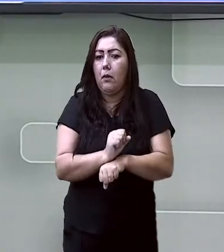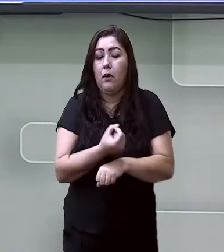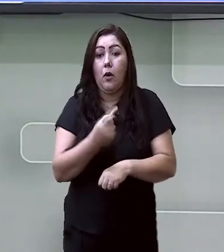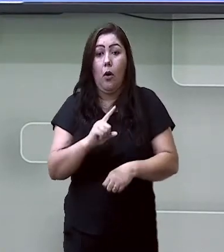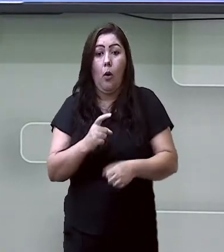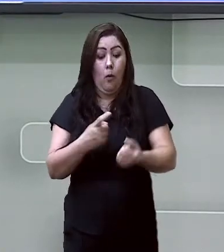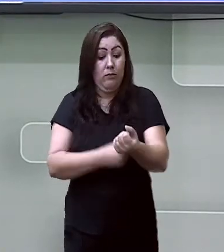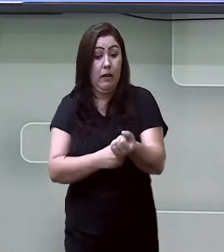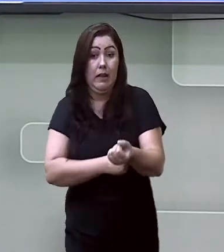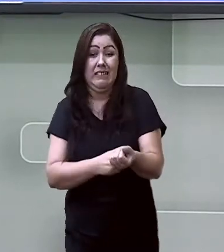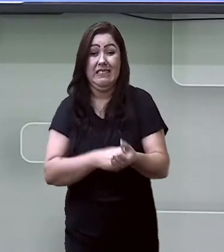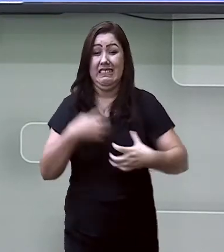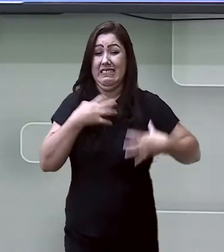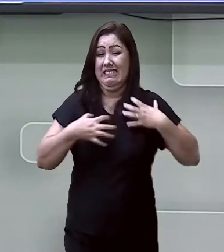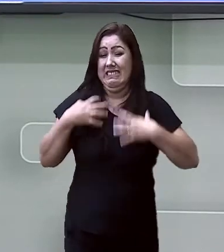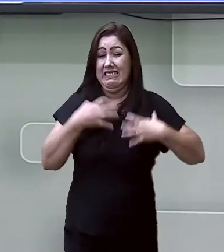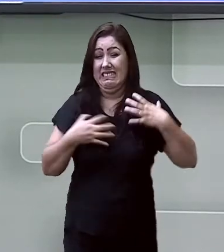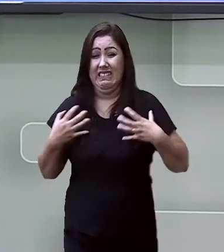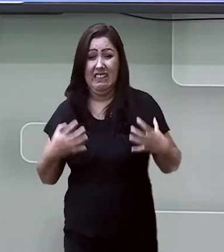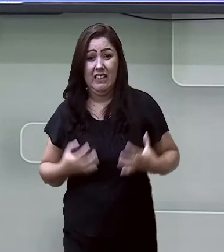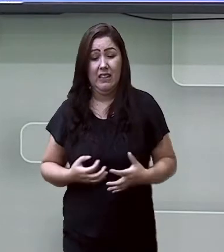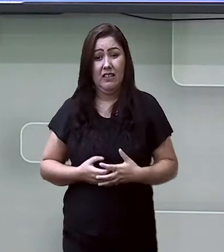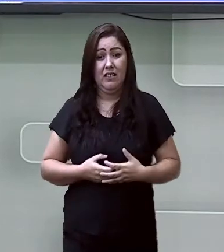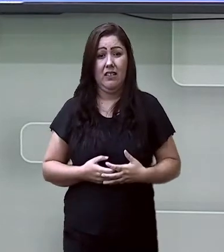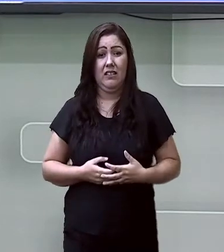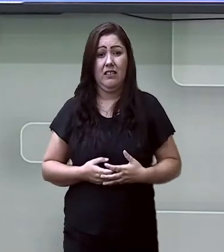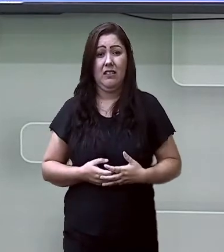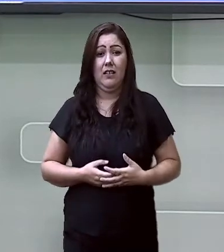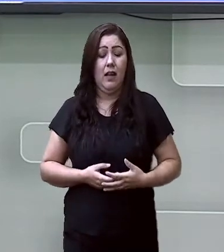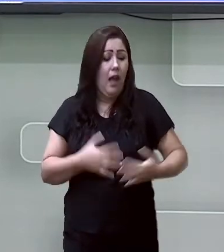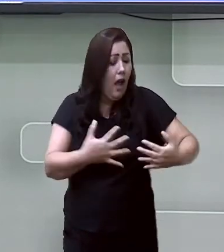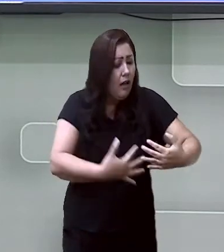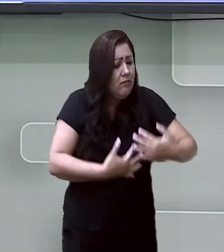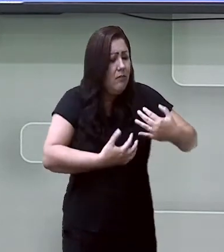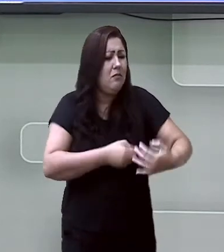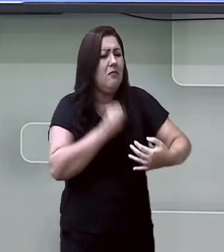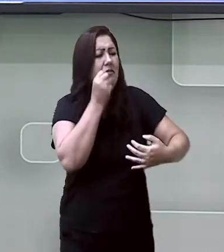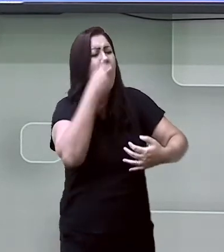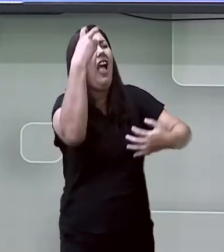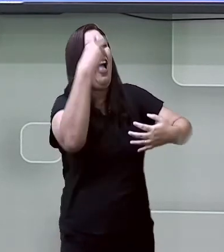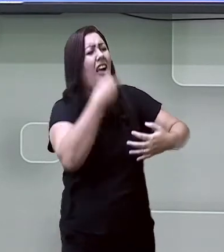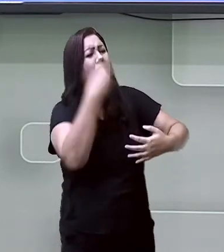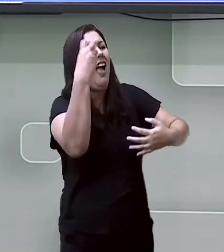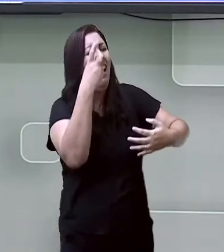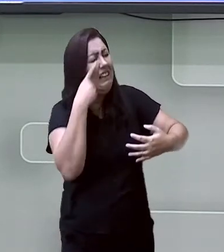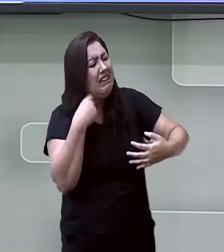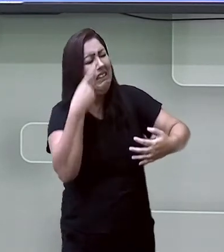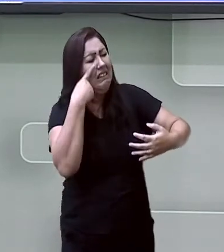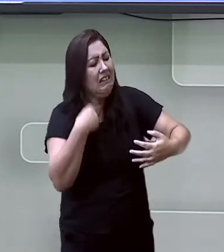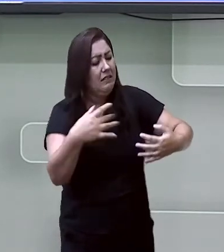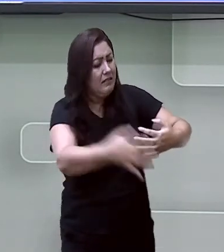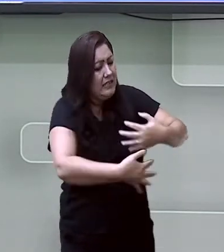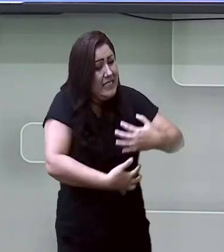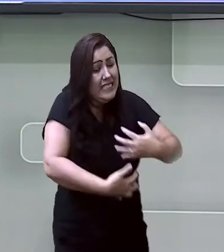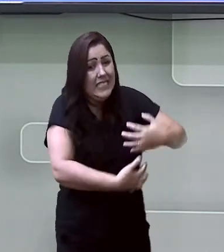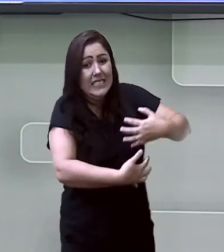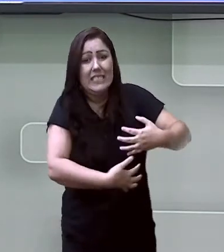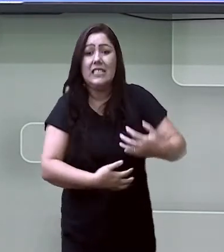E mesmo no colo da mãe, esse bebê não se aninha para ser confortado ou consolado.